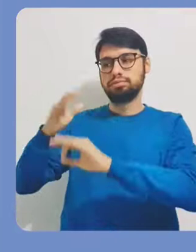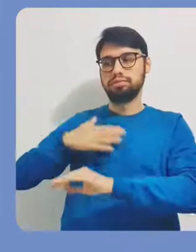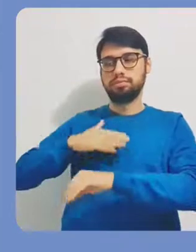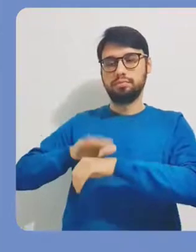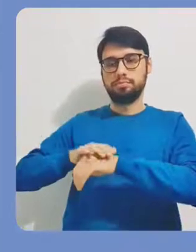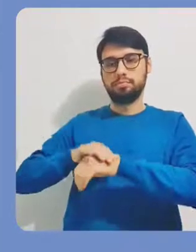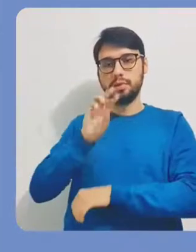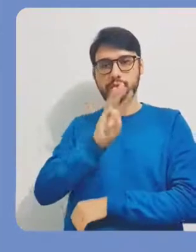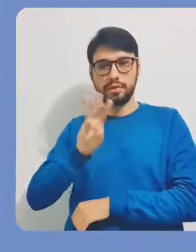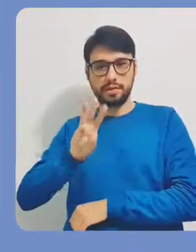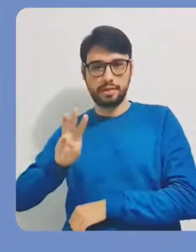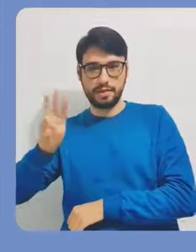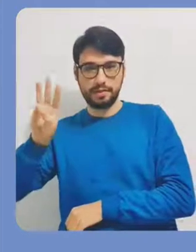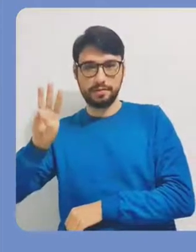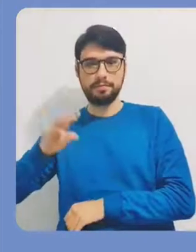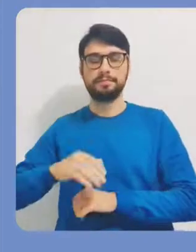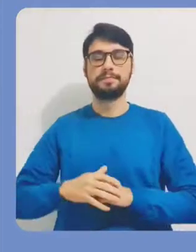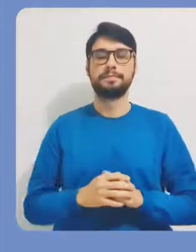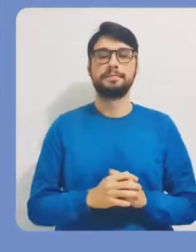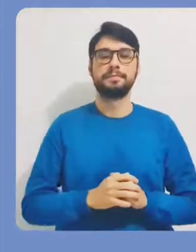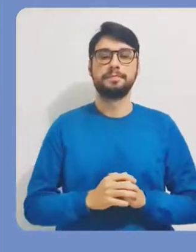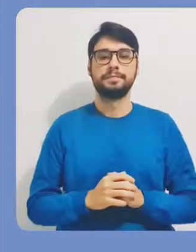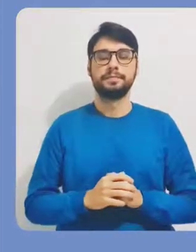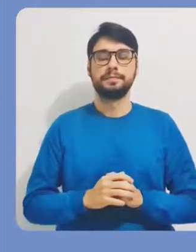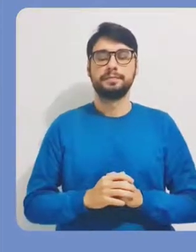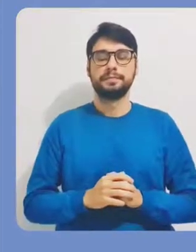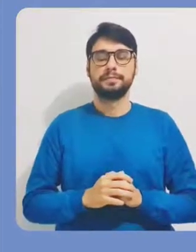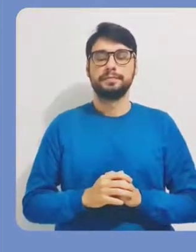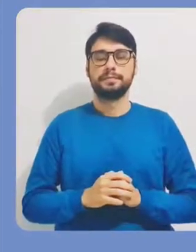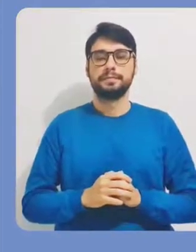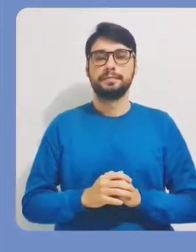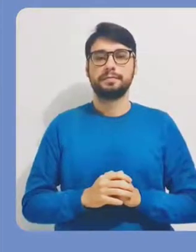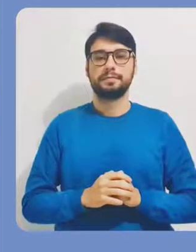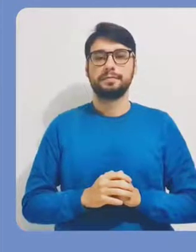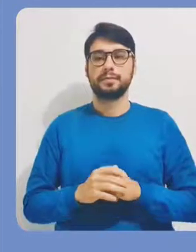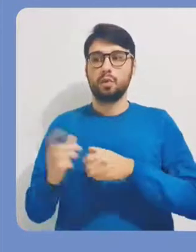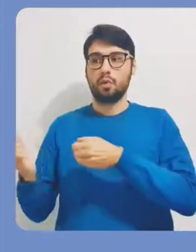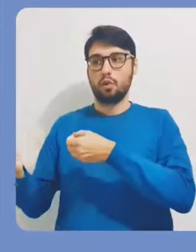do meu website, clicando aqui em fechar.